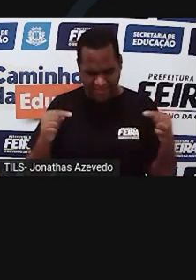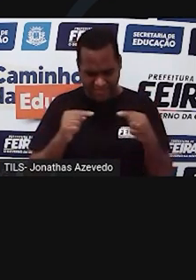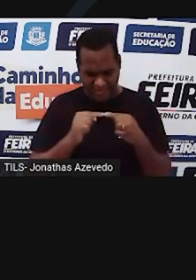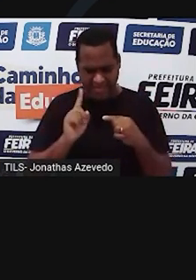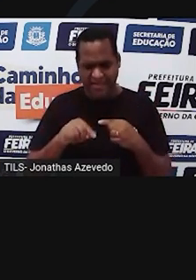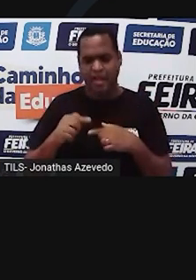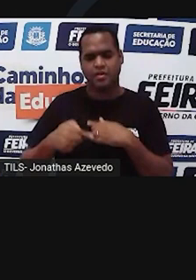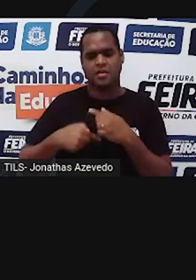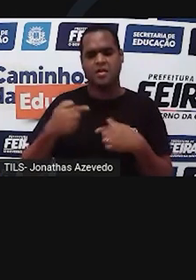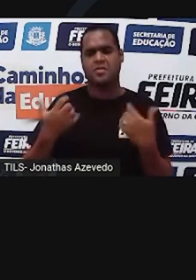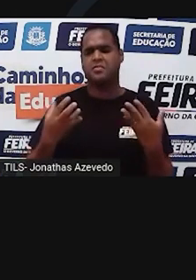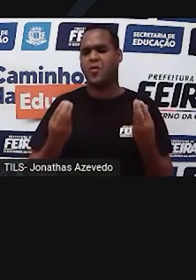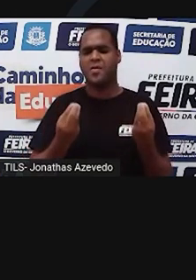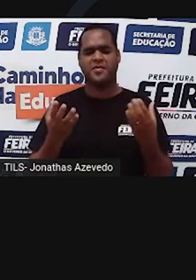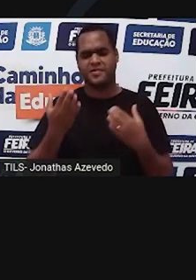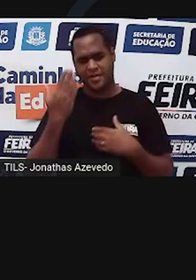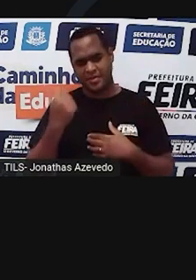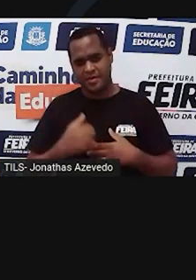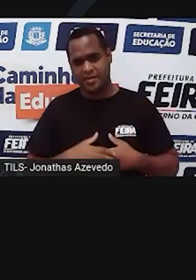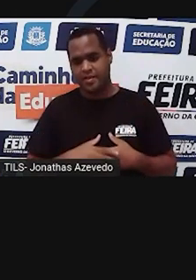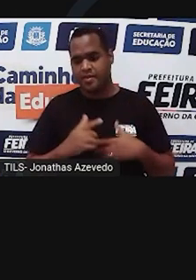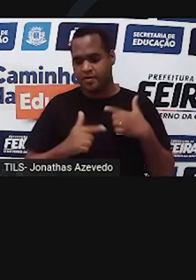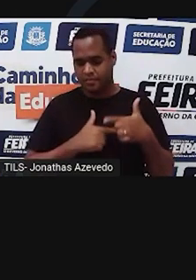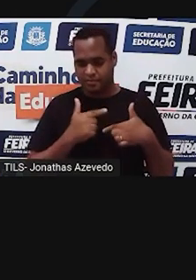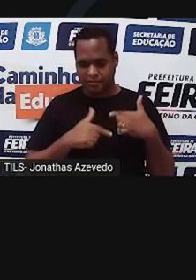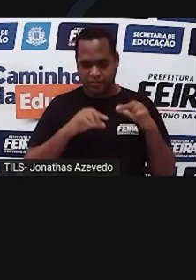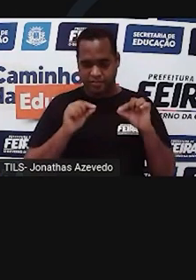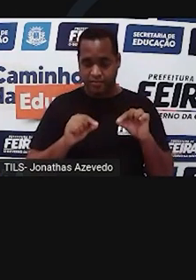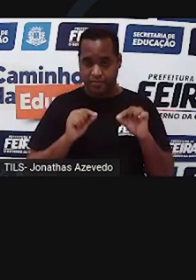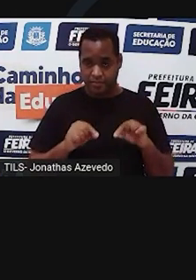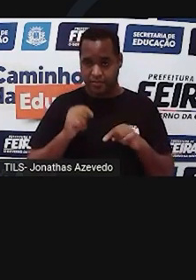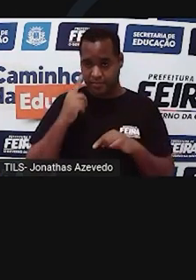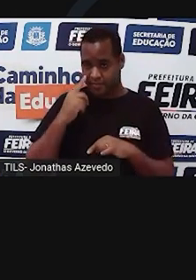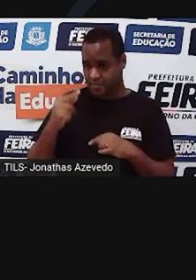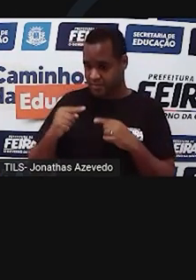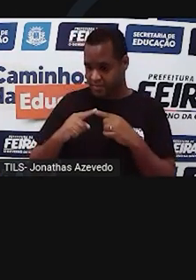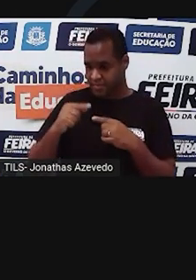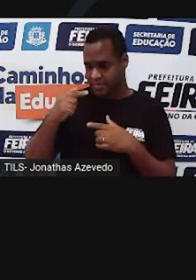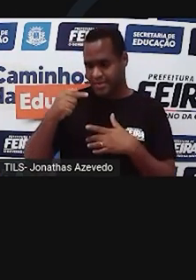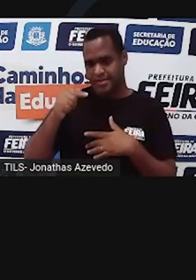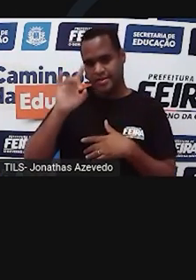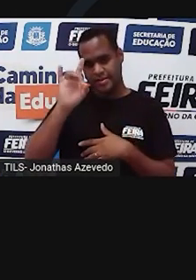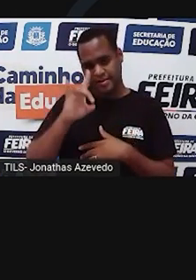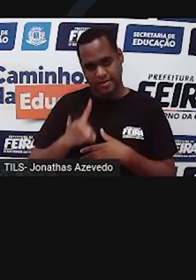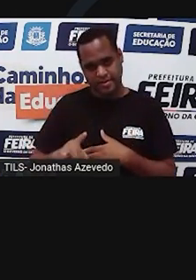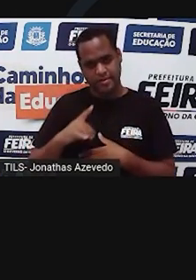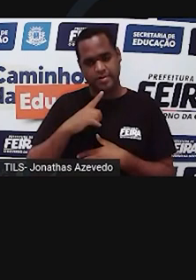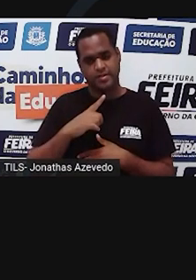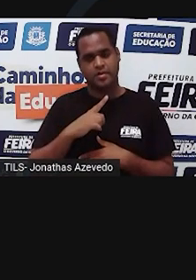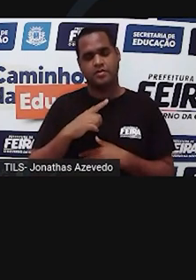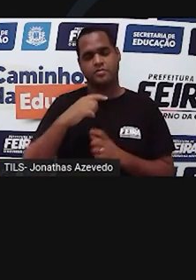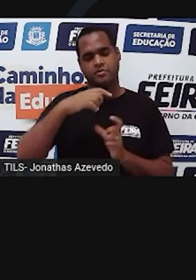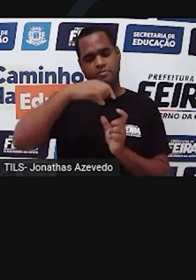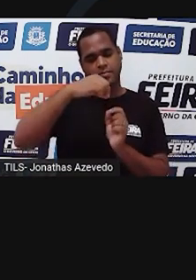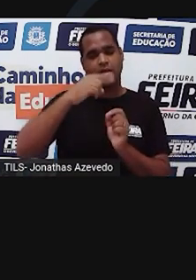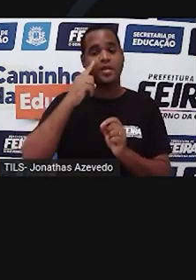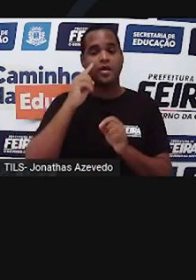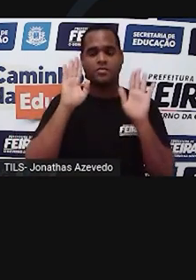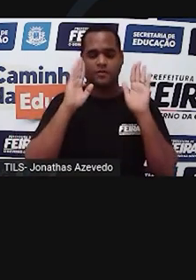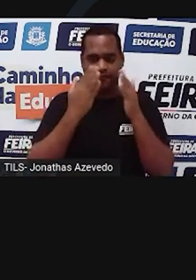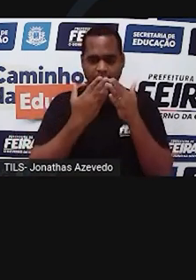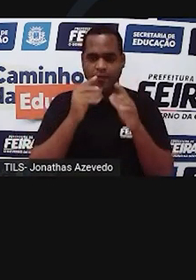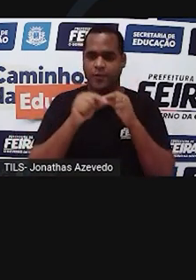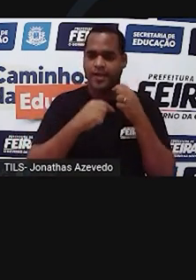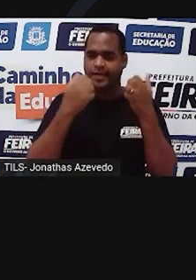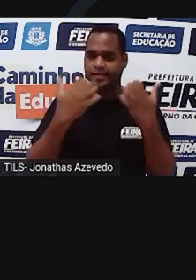Bom, em seus trabalhos, Mendel analisou sete características dessa planta. Mas nós vamos focar apenas na cor